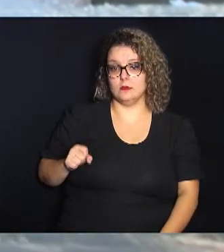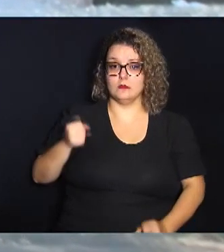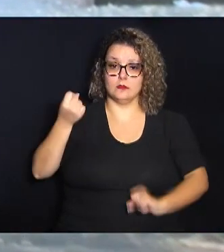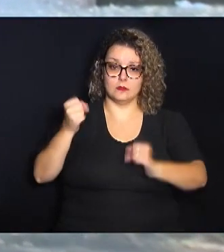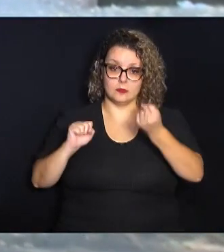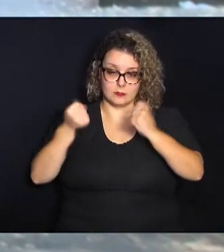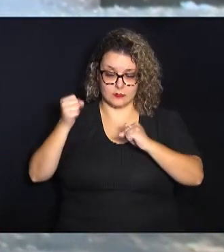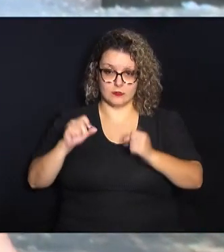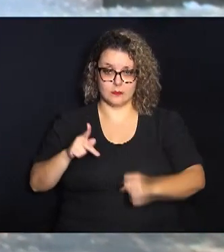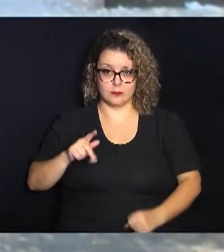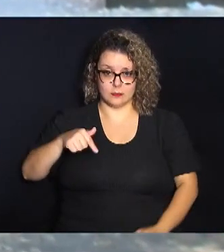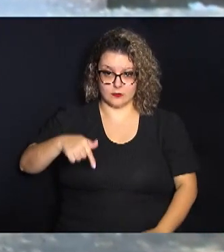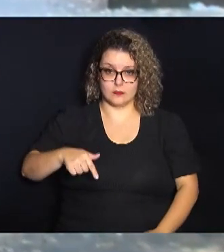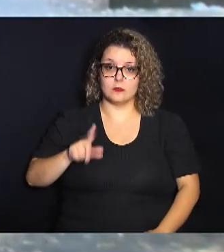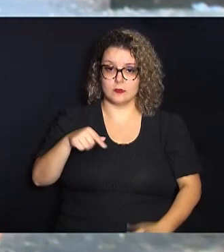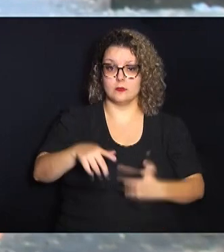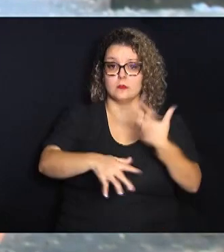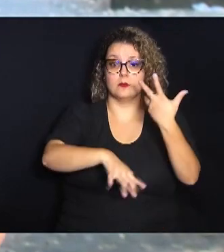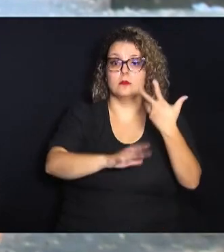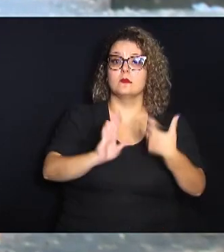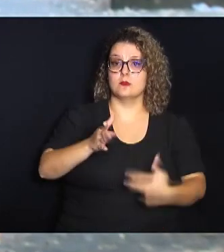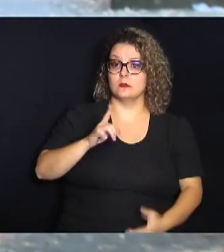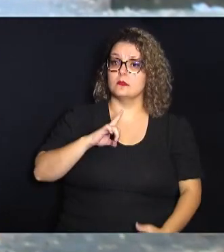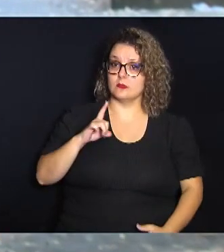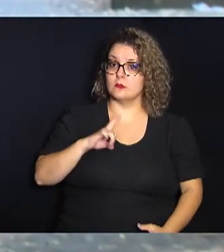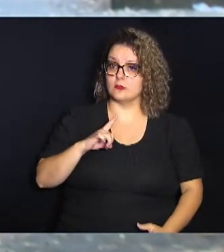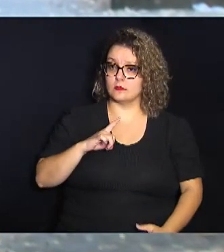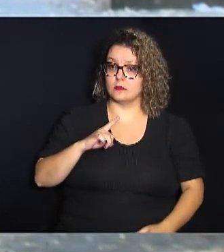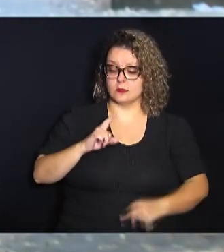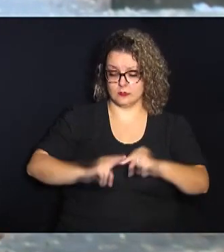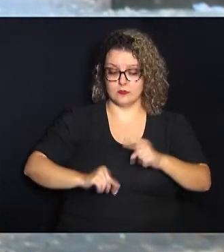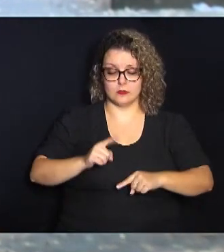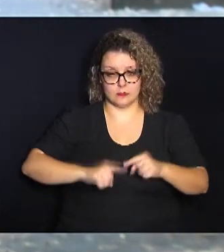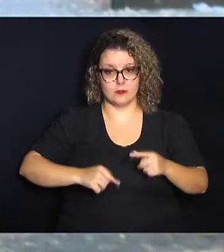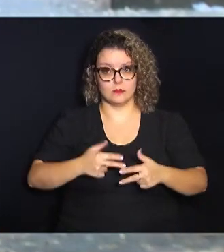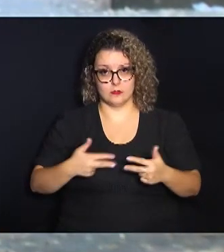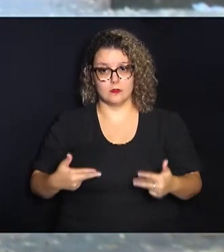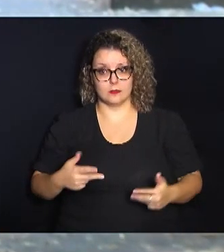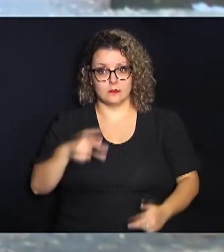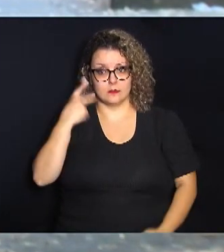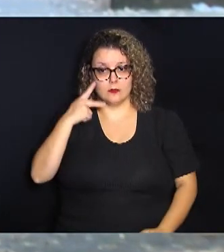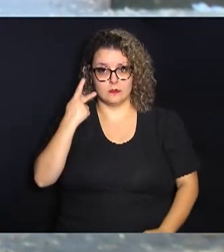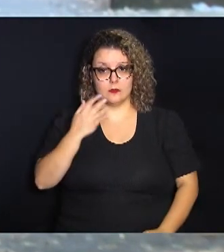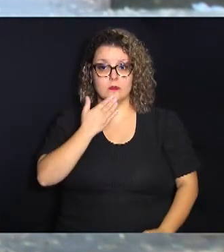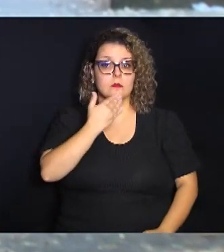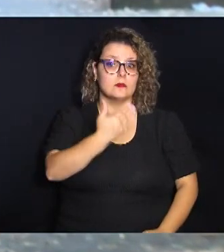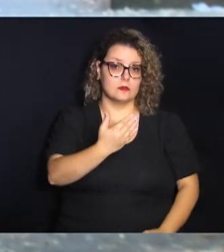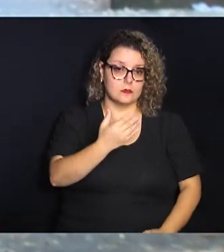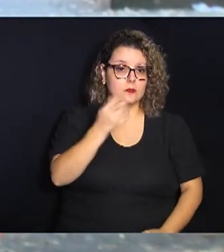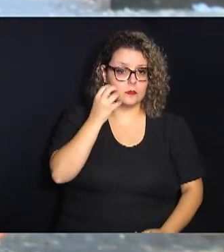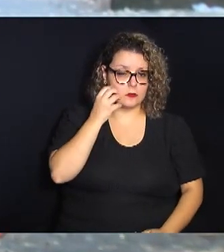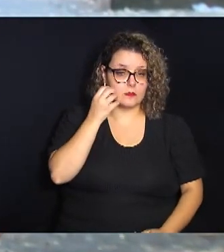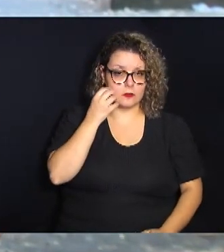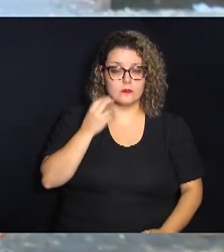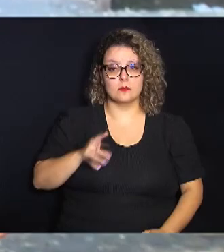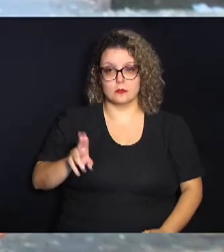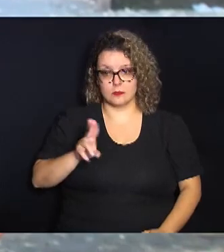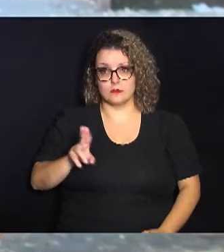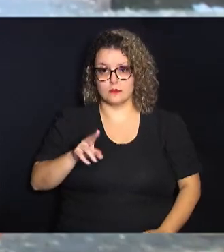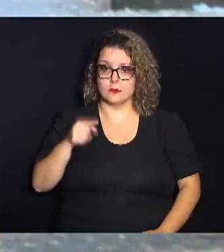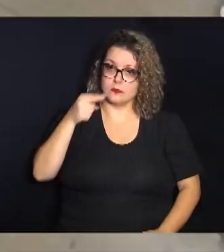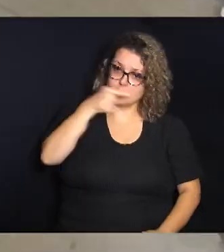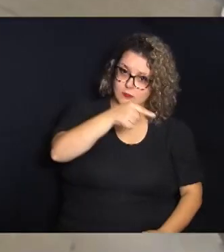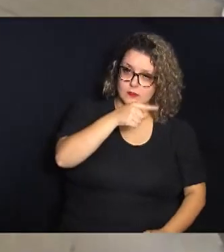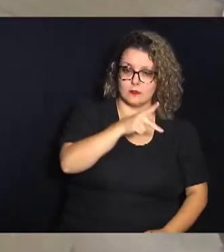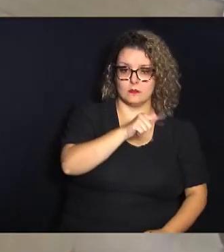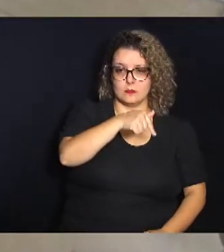das praças do município que já conta com os equipamentos que o vereador solicita que sejam instalados no Parque